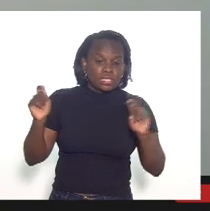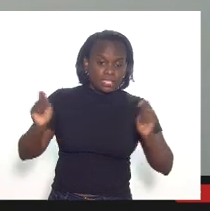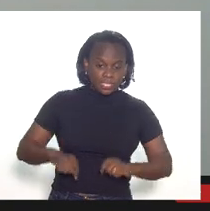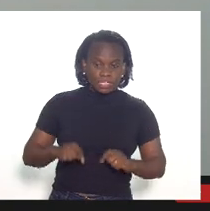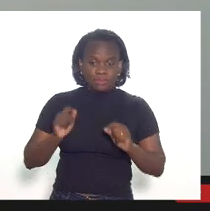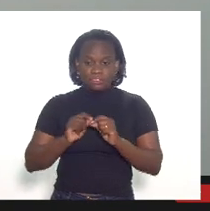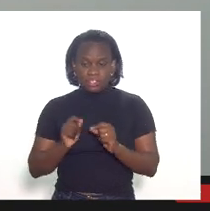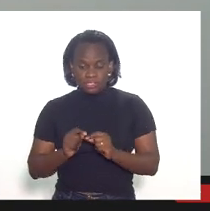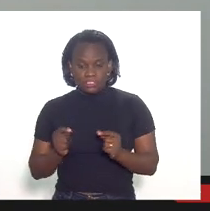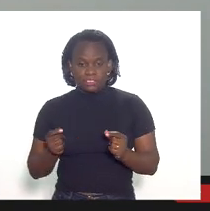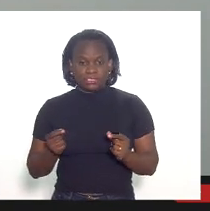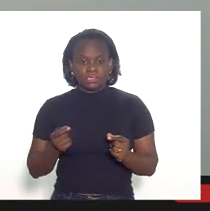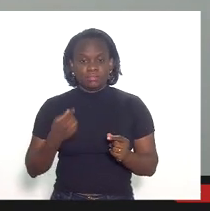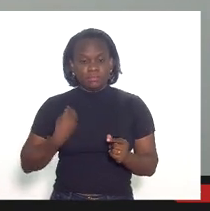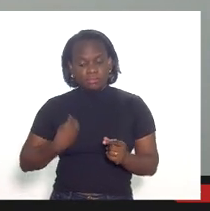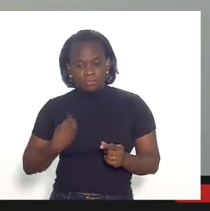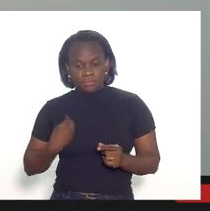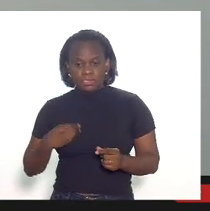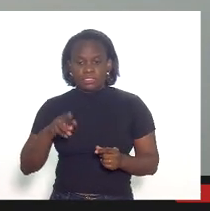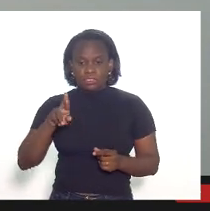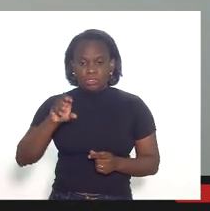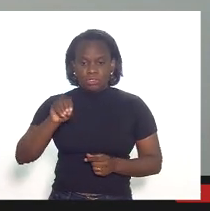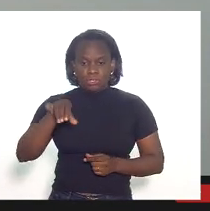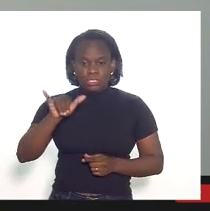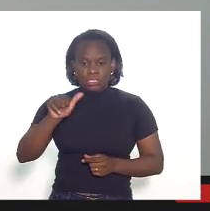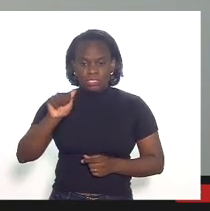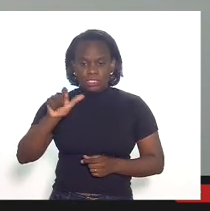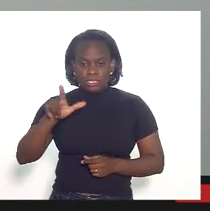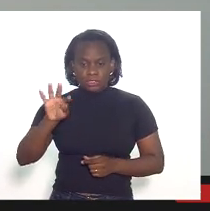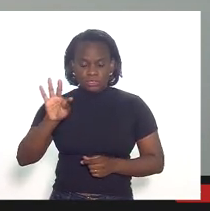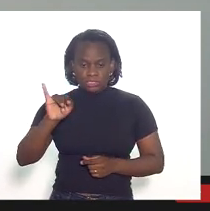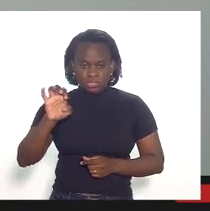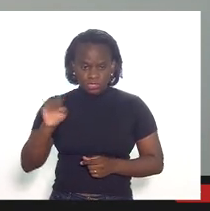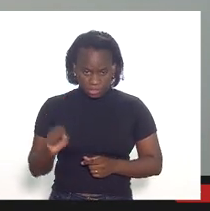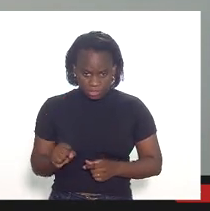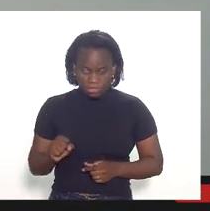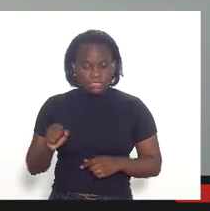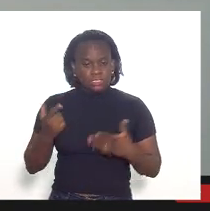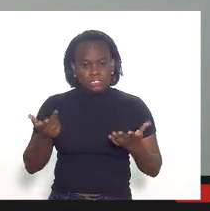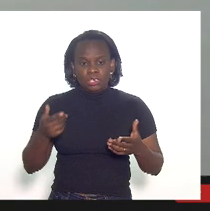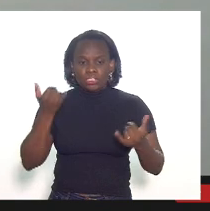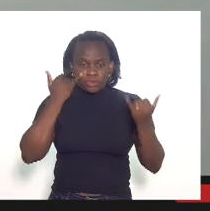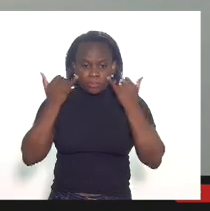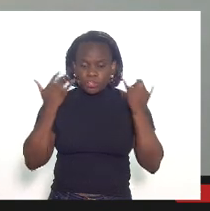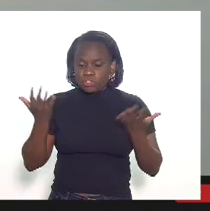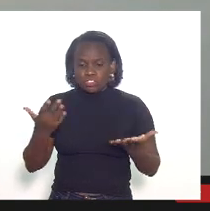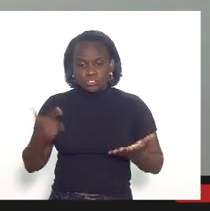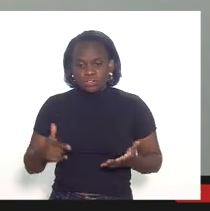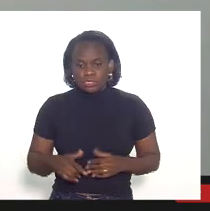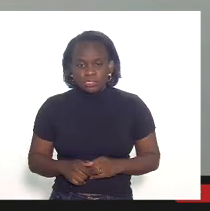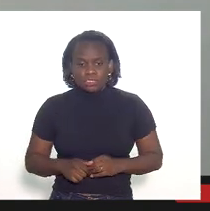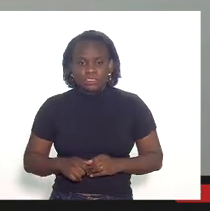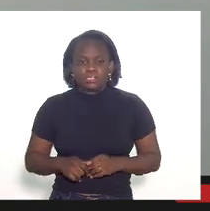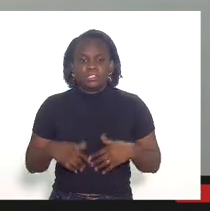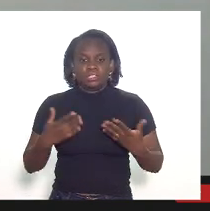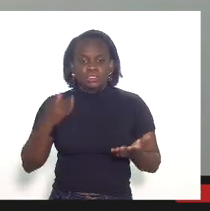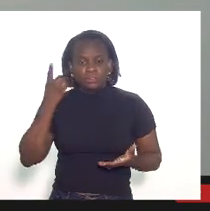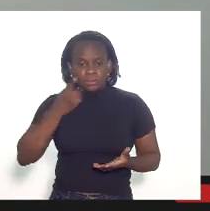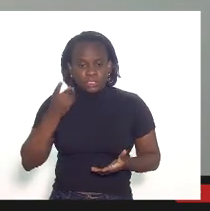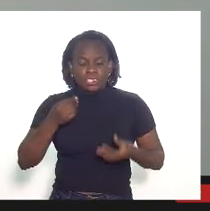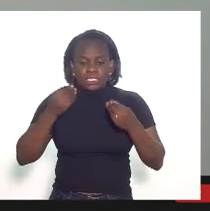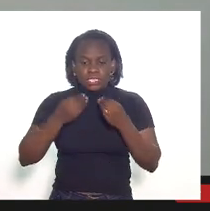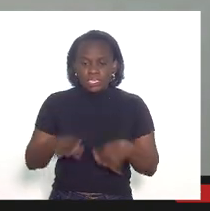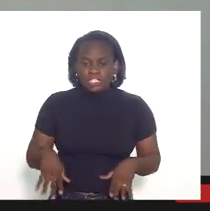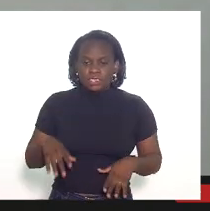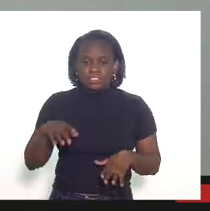vir de participação especial o que fica extremamente inviável com o nível de informação que hoje nós recebemos deputados esse gasto